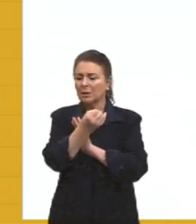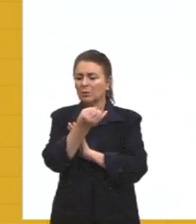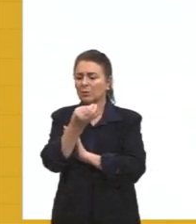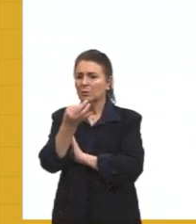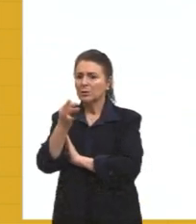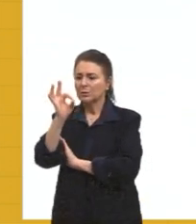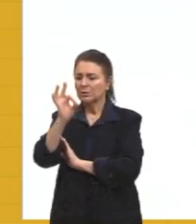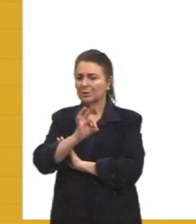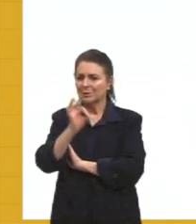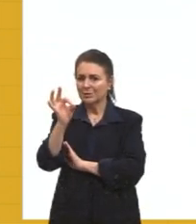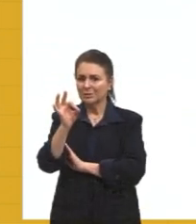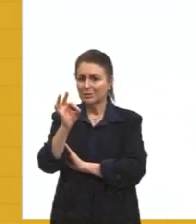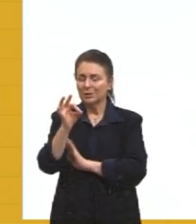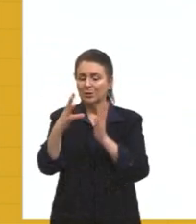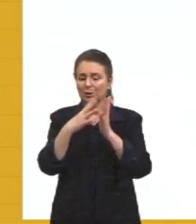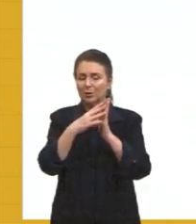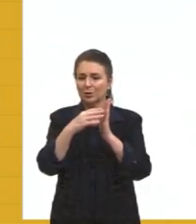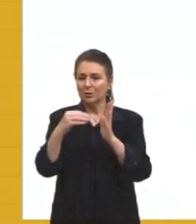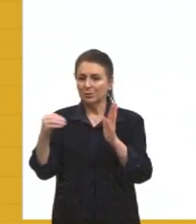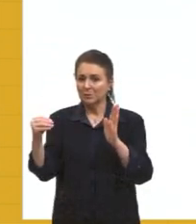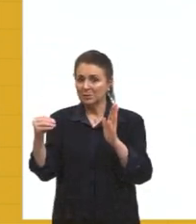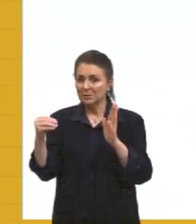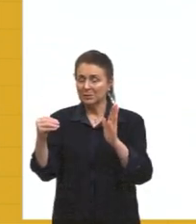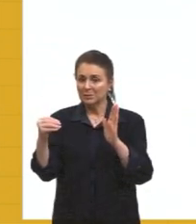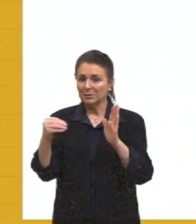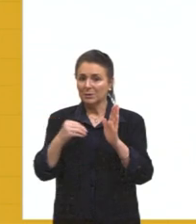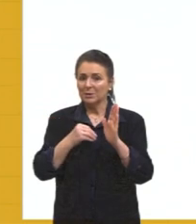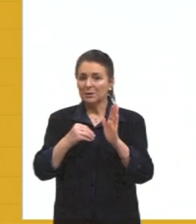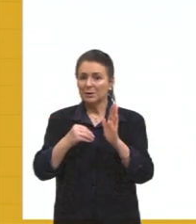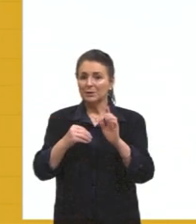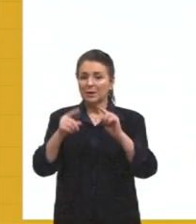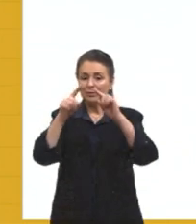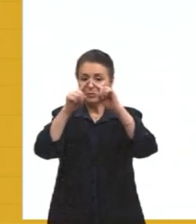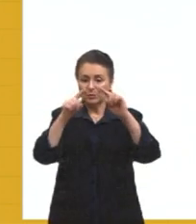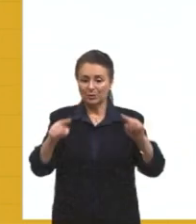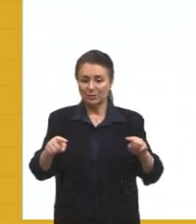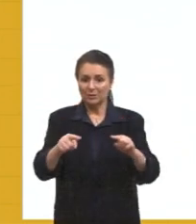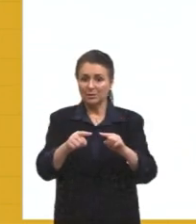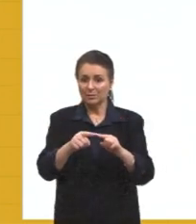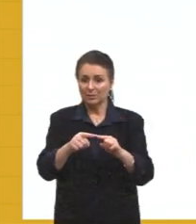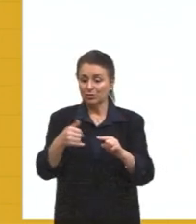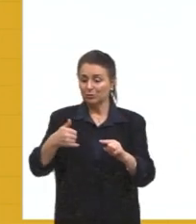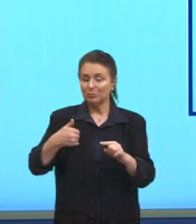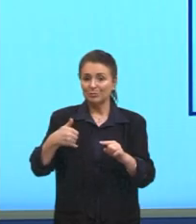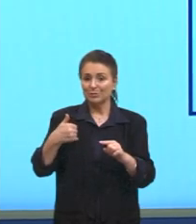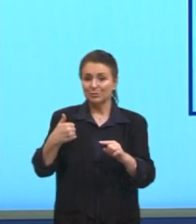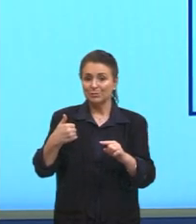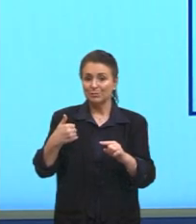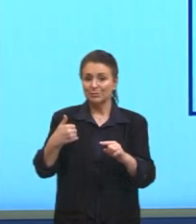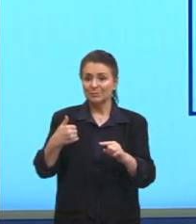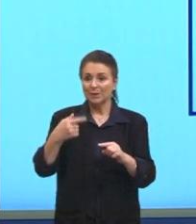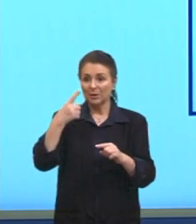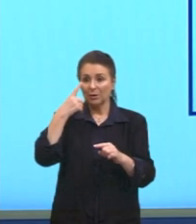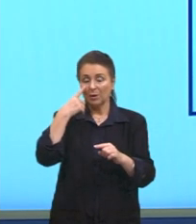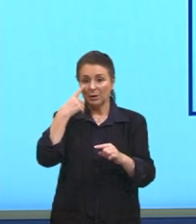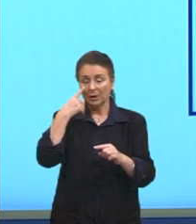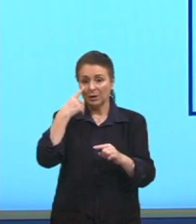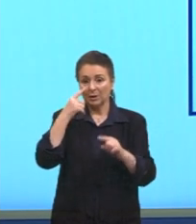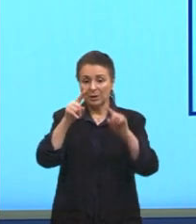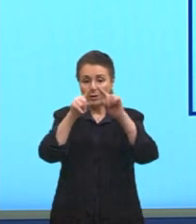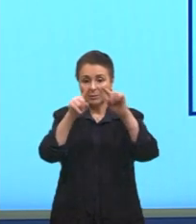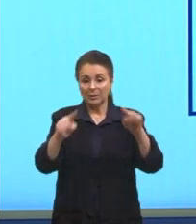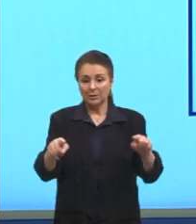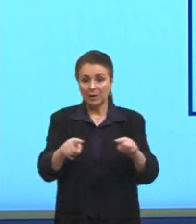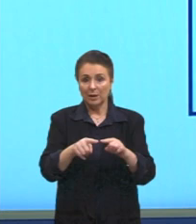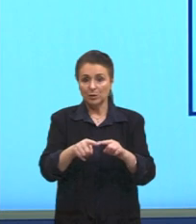nos modelos de pirâmide, as pirâmides etárias, tá, pessoal? E aí, pirâmide com muita